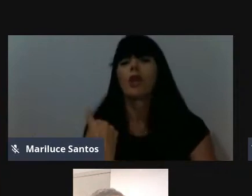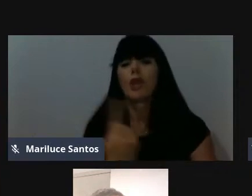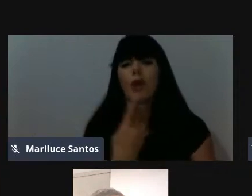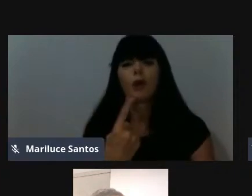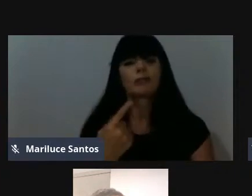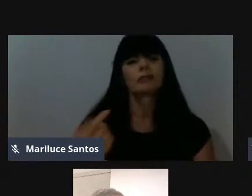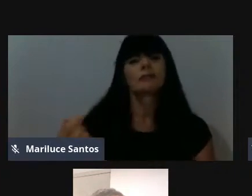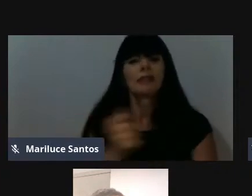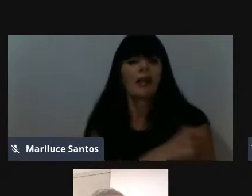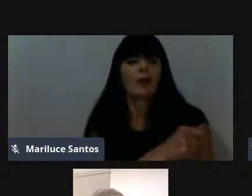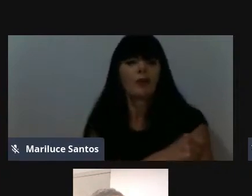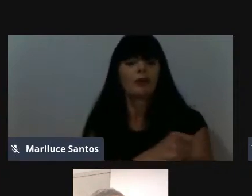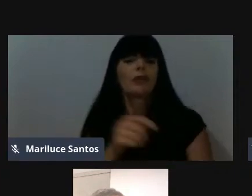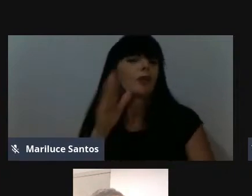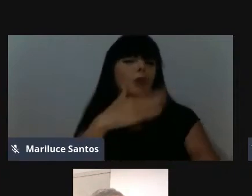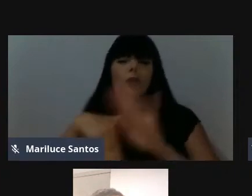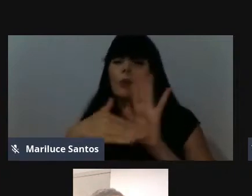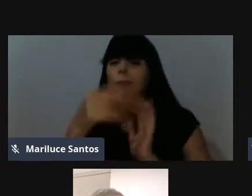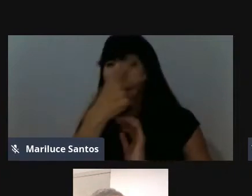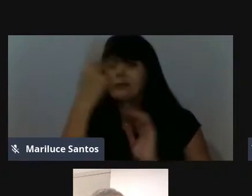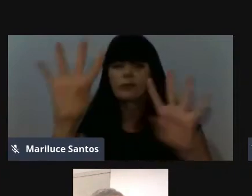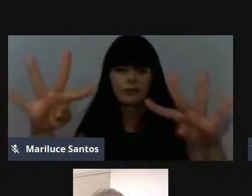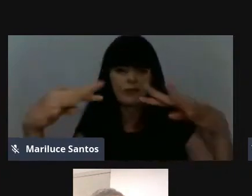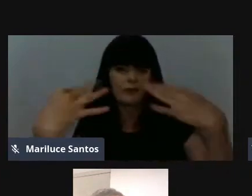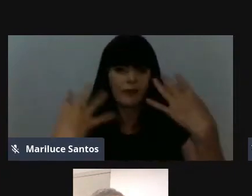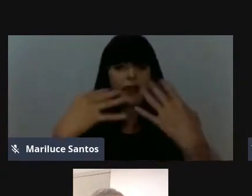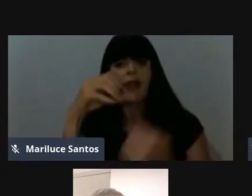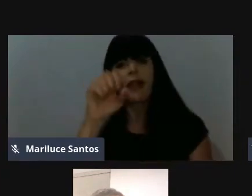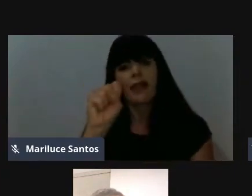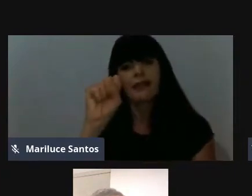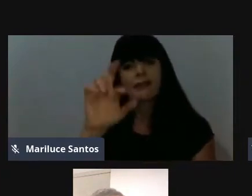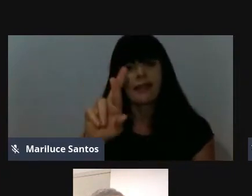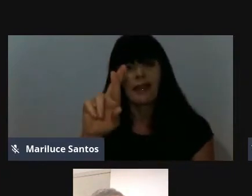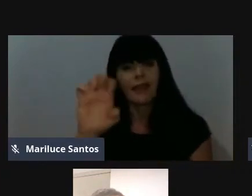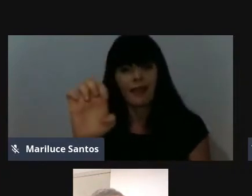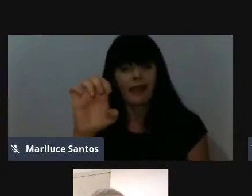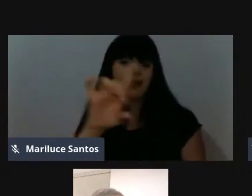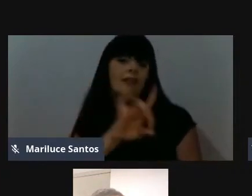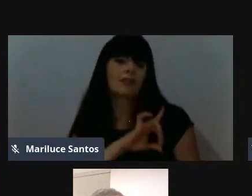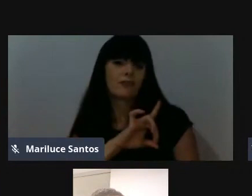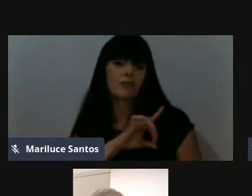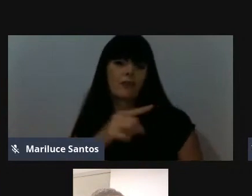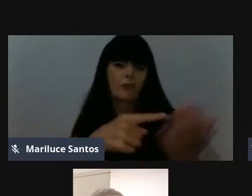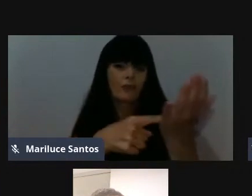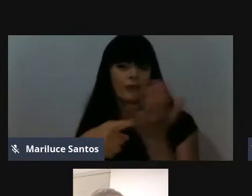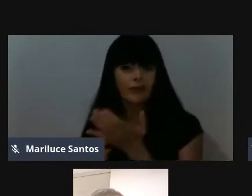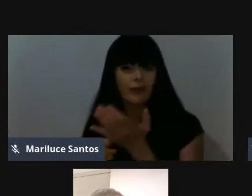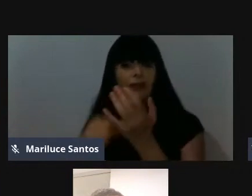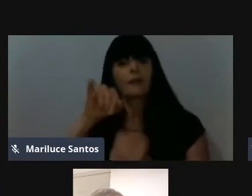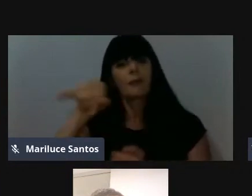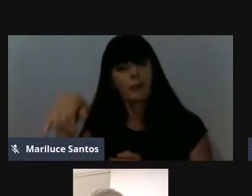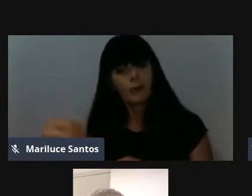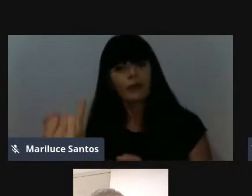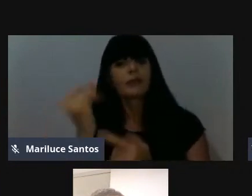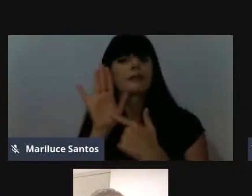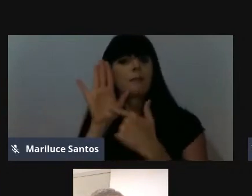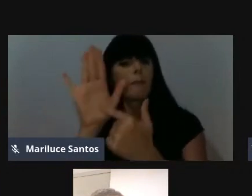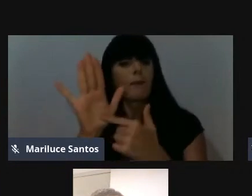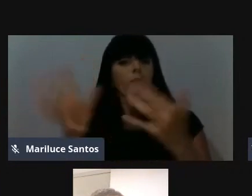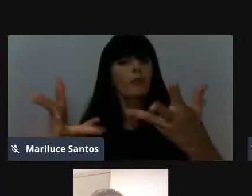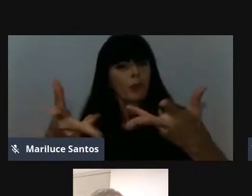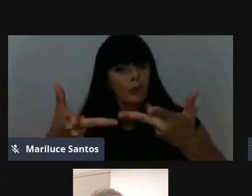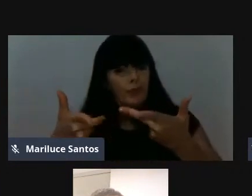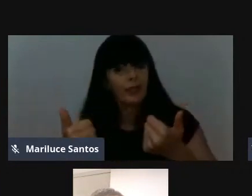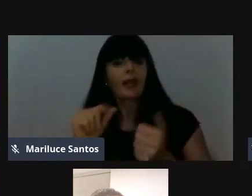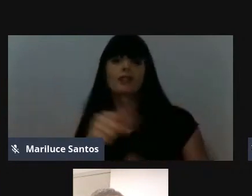a vocês que nos assistiram, a SRE de Divinópolis, pelo convite e a oportunidade de mostrar a qualidade da